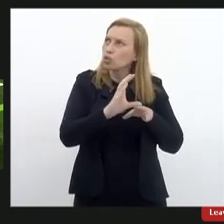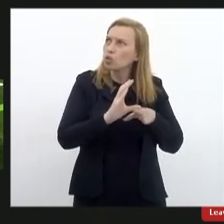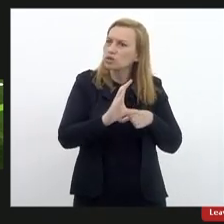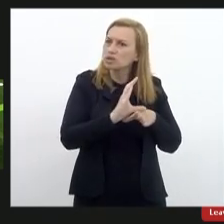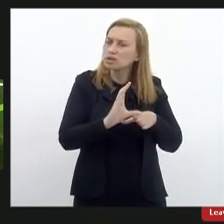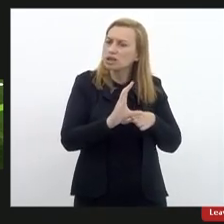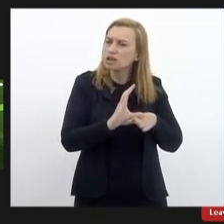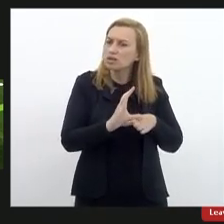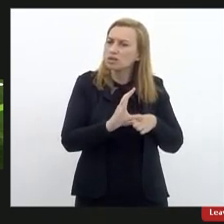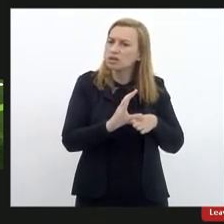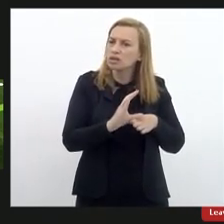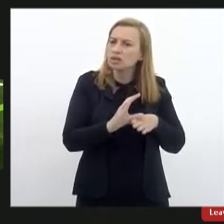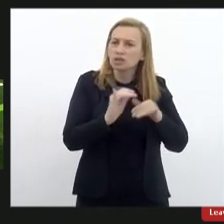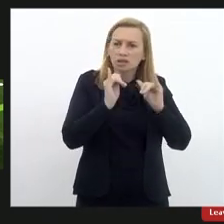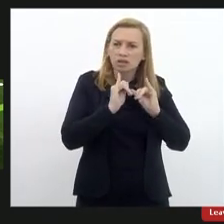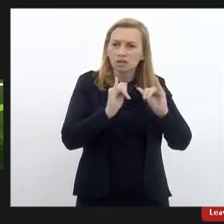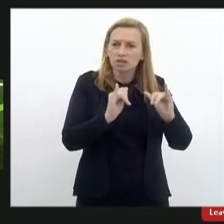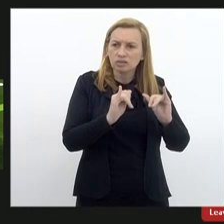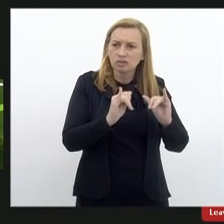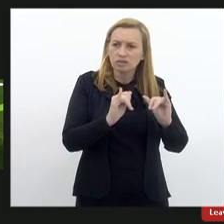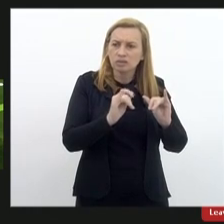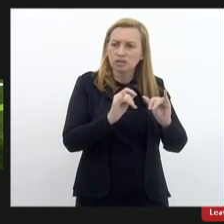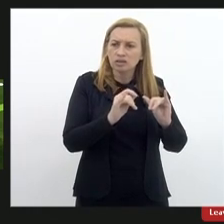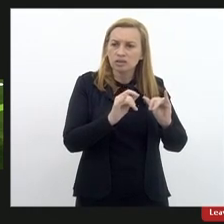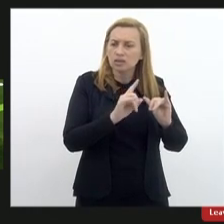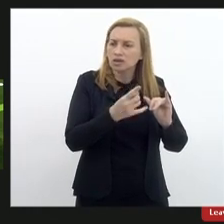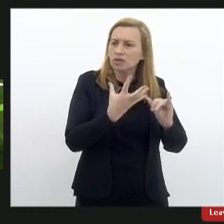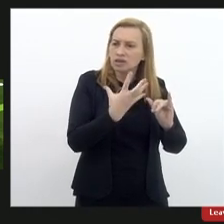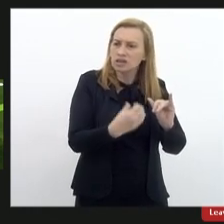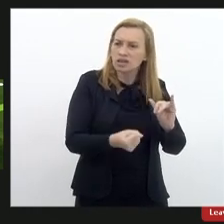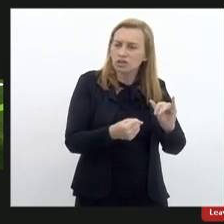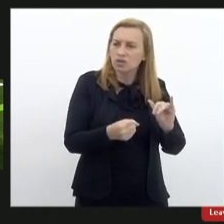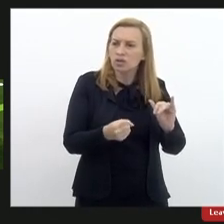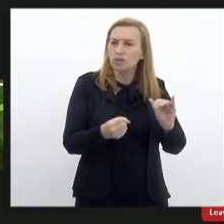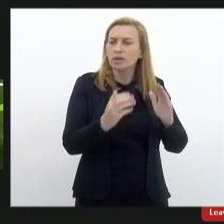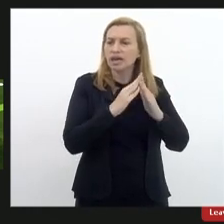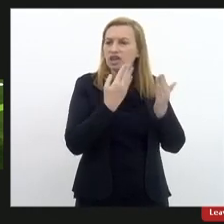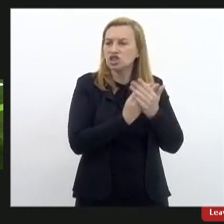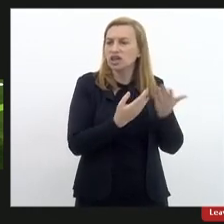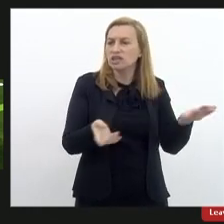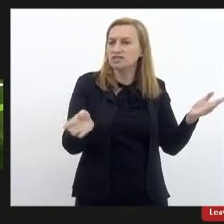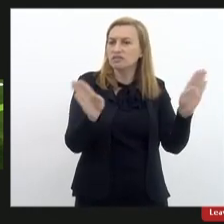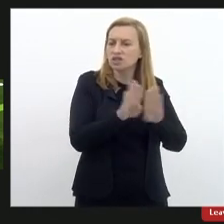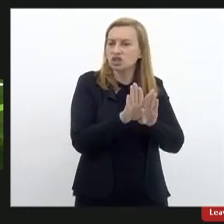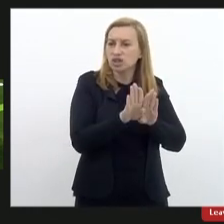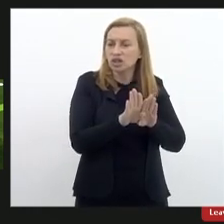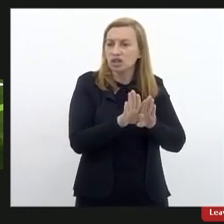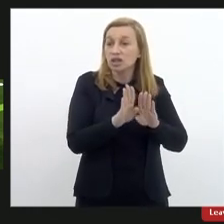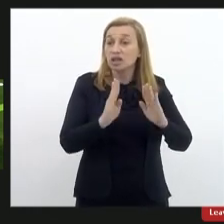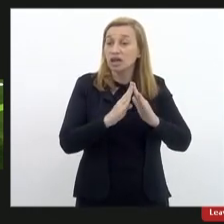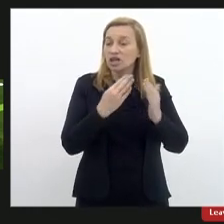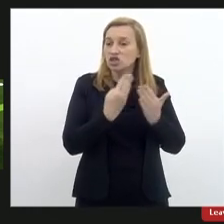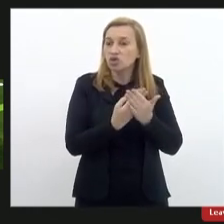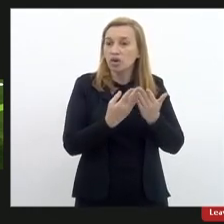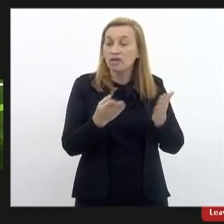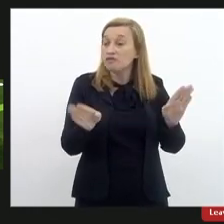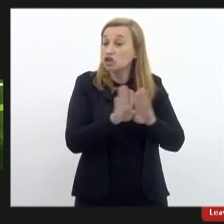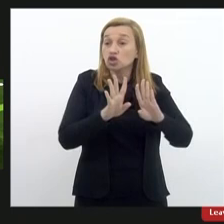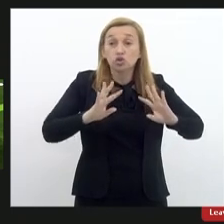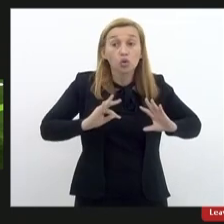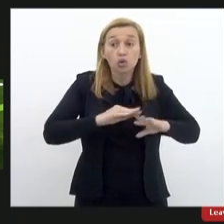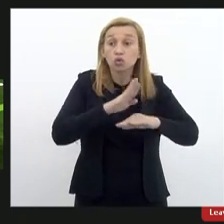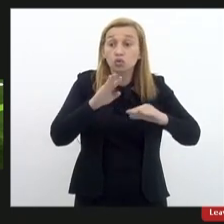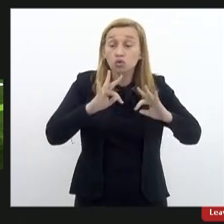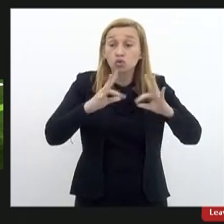deu parecer desfavorável para que a escola fechasse, e a escola de uma hora para outra fechou tudo e ninguém